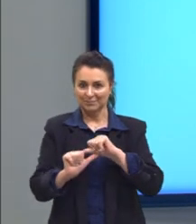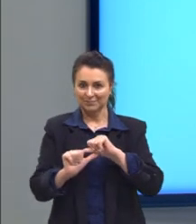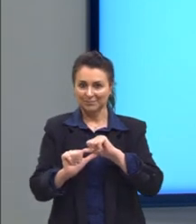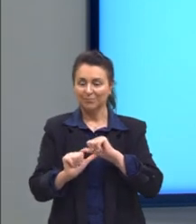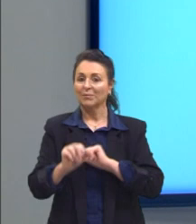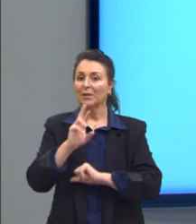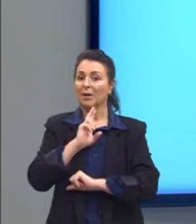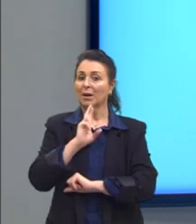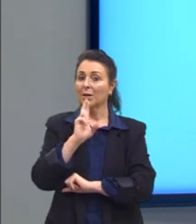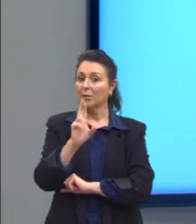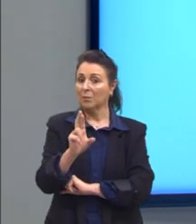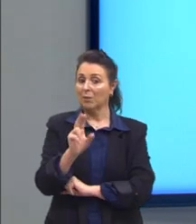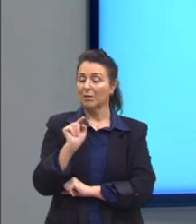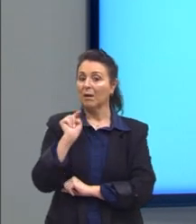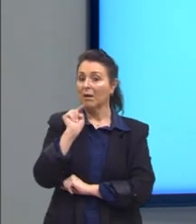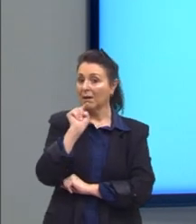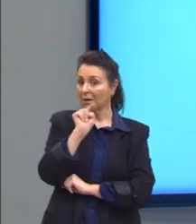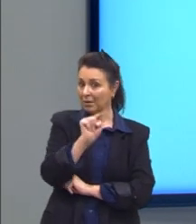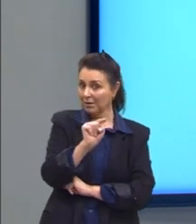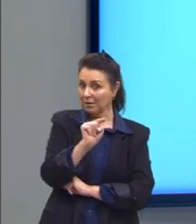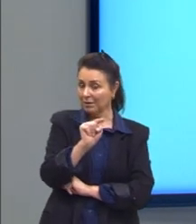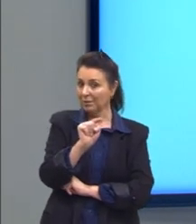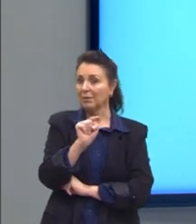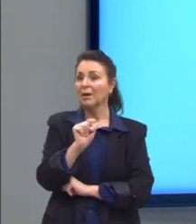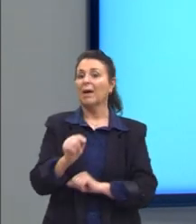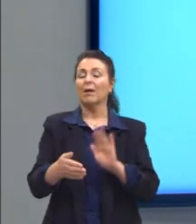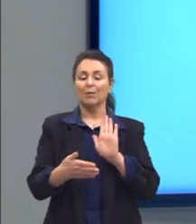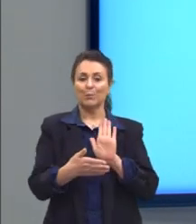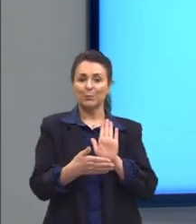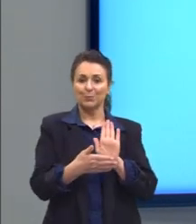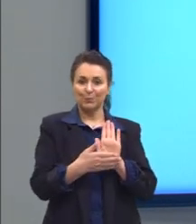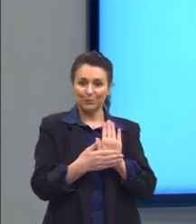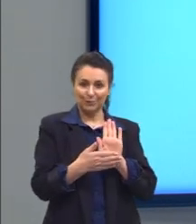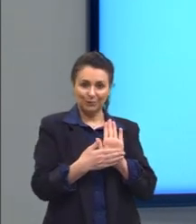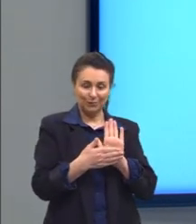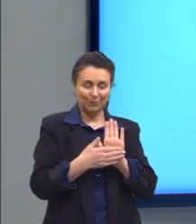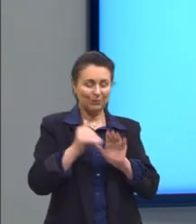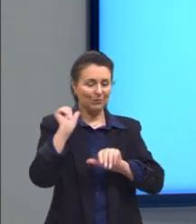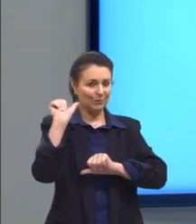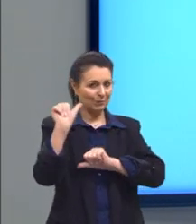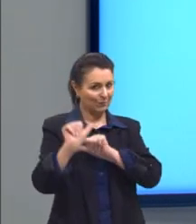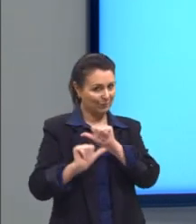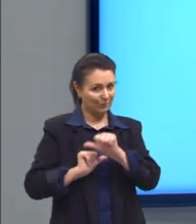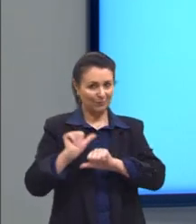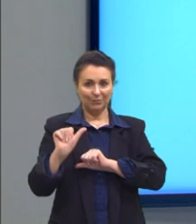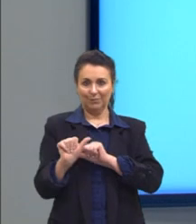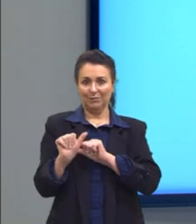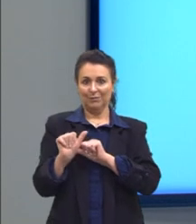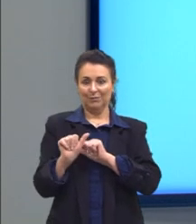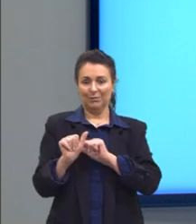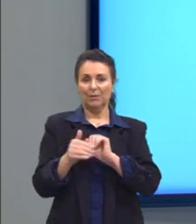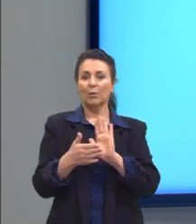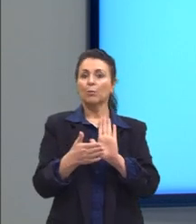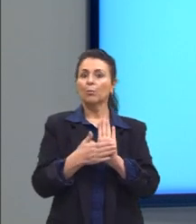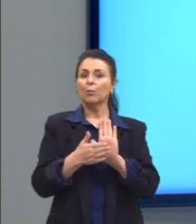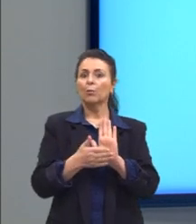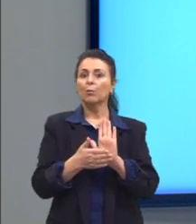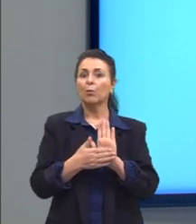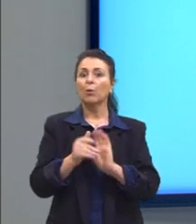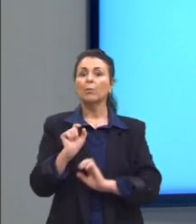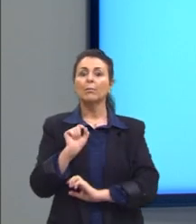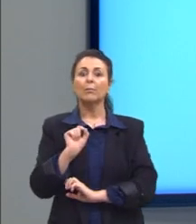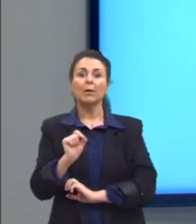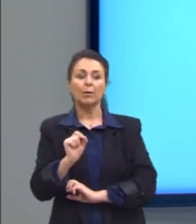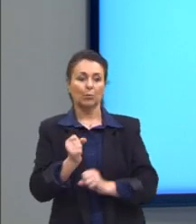nossa resposta aqui é propor uma mudança. Propor essa mudança por parte